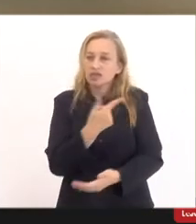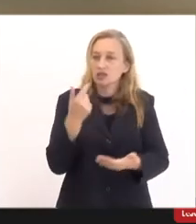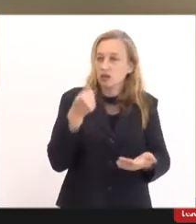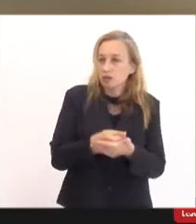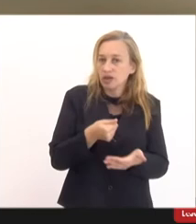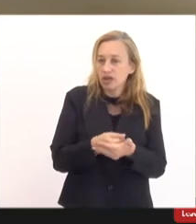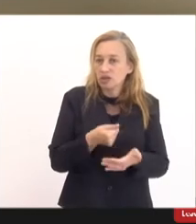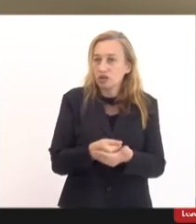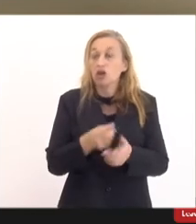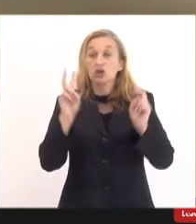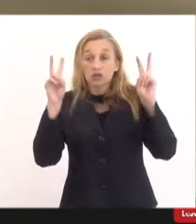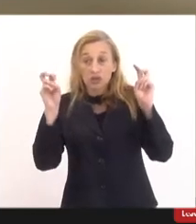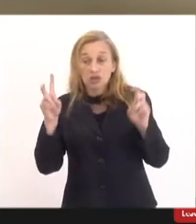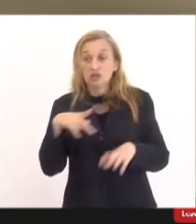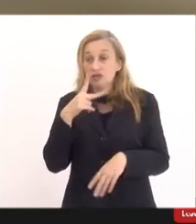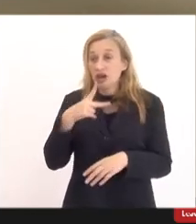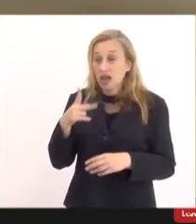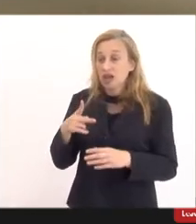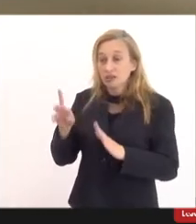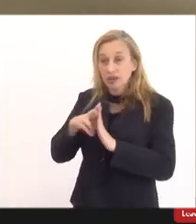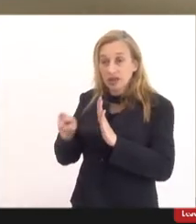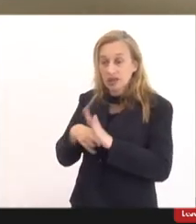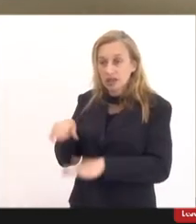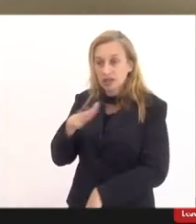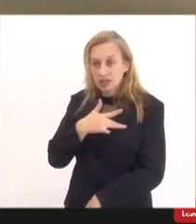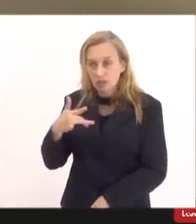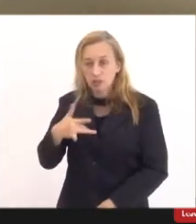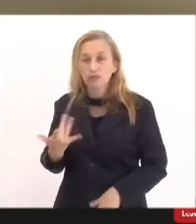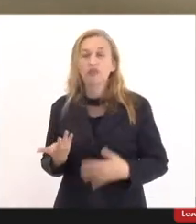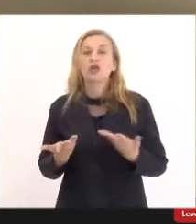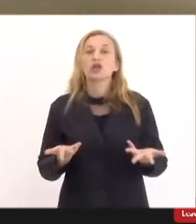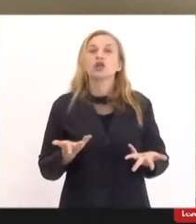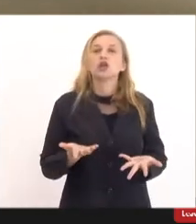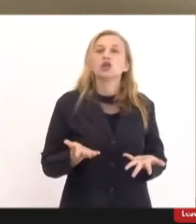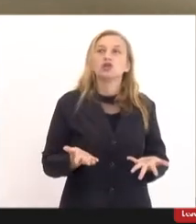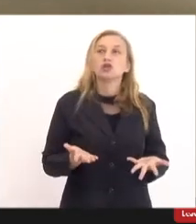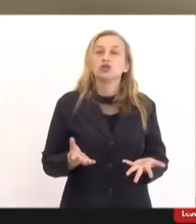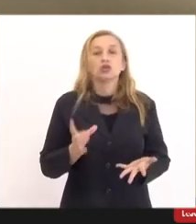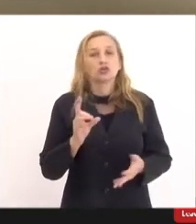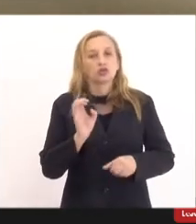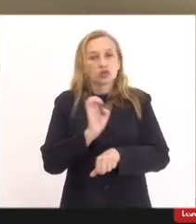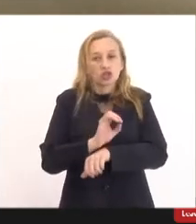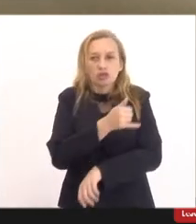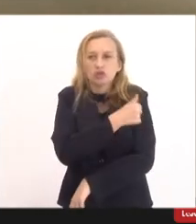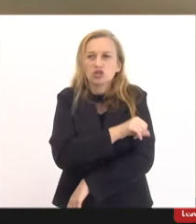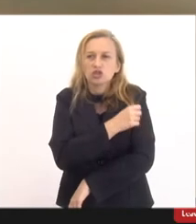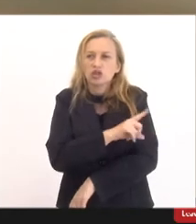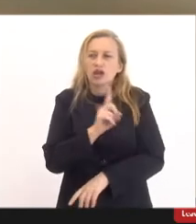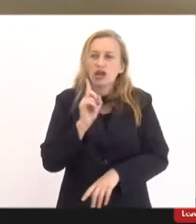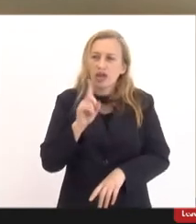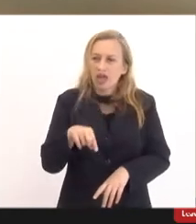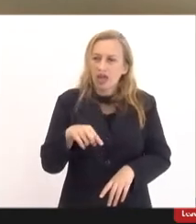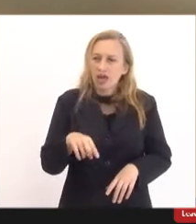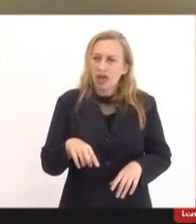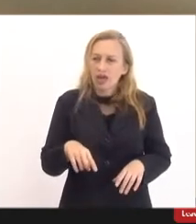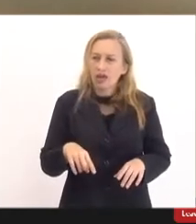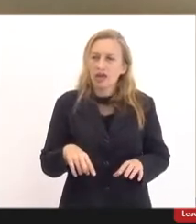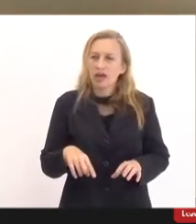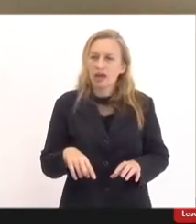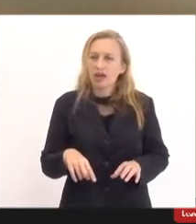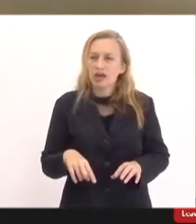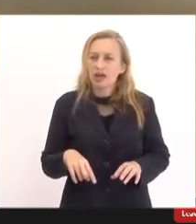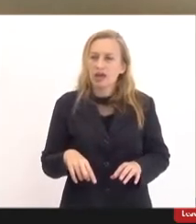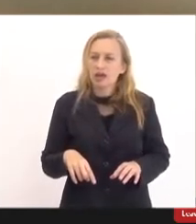casos recomendados pelas autoridades sanitárias. E, ao menos, no estado do Rio de Janeiro, ela é amplamente recomendada